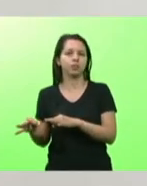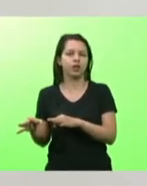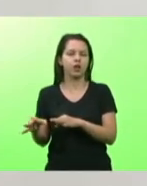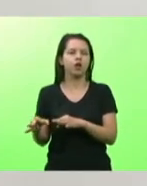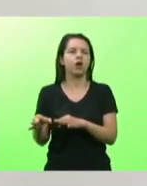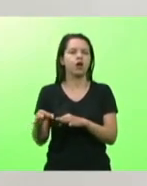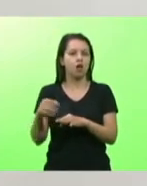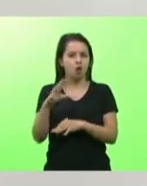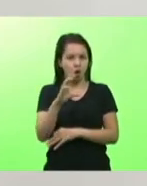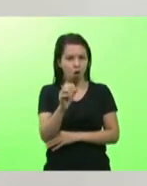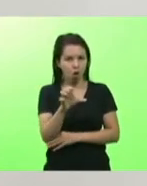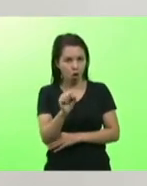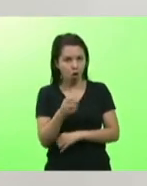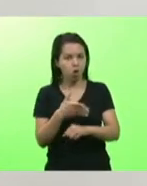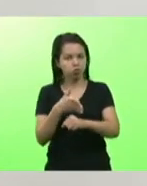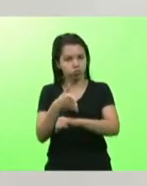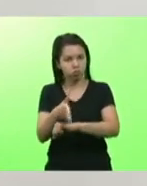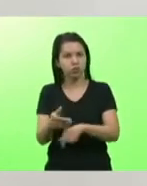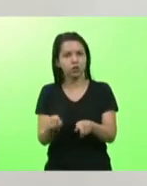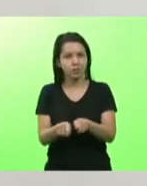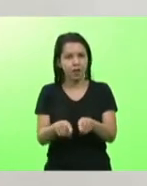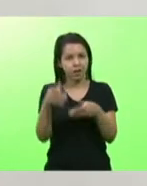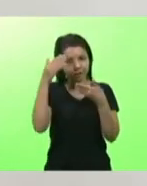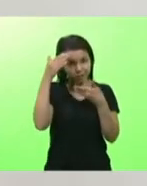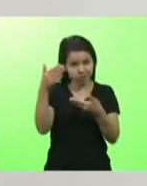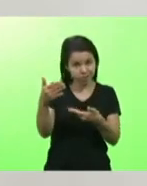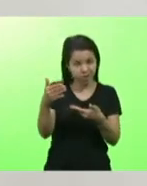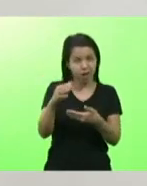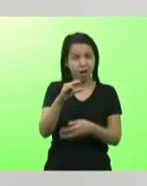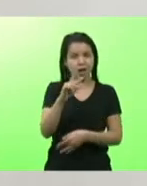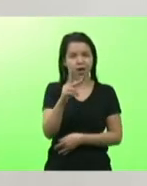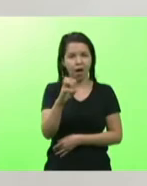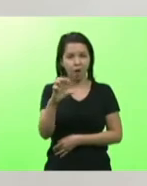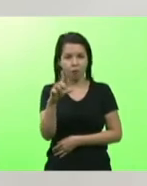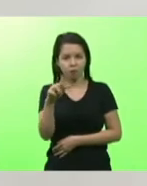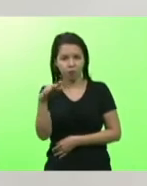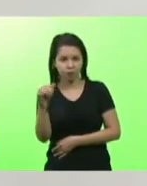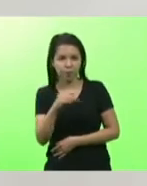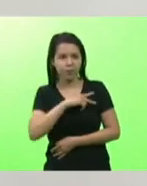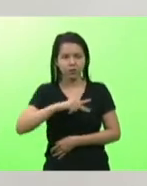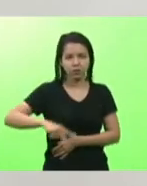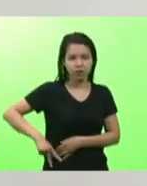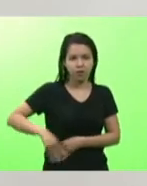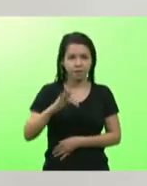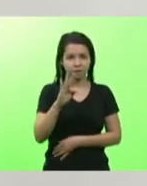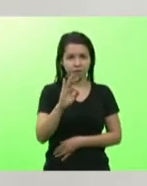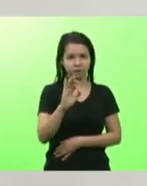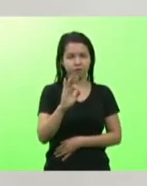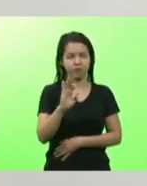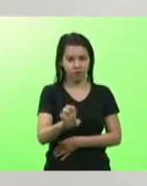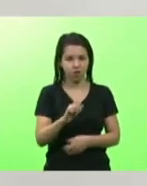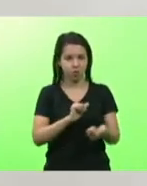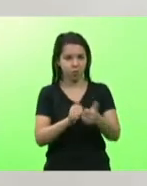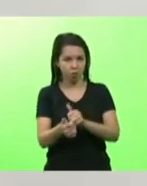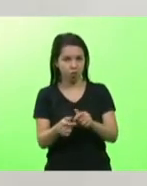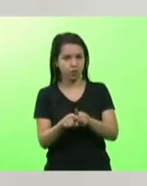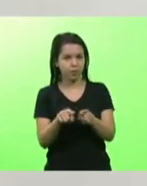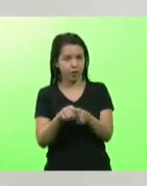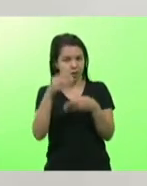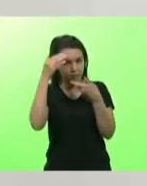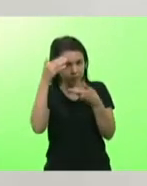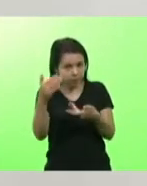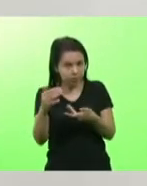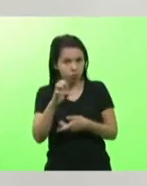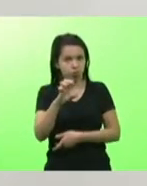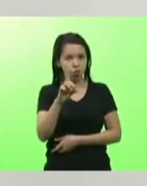juntamente quero agradecer o Kelvin o presidente da Fesport que se envolveu nessa causa agradecer também o Eduardo Macario que